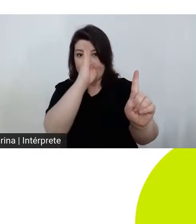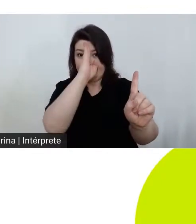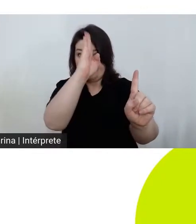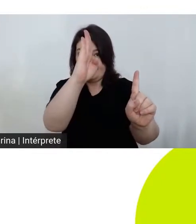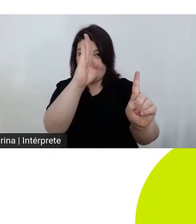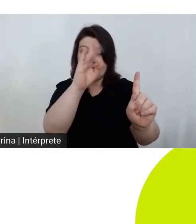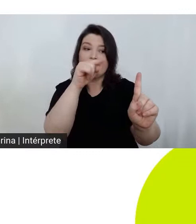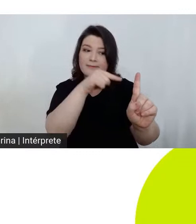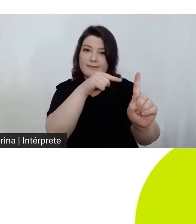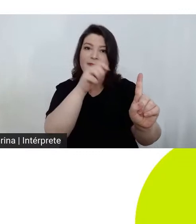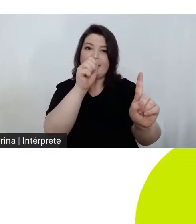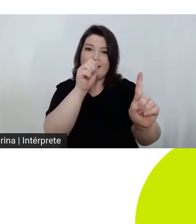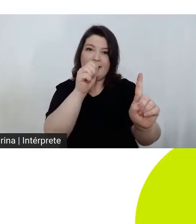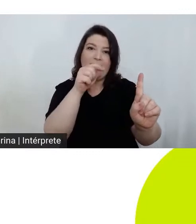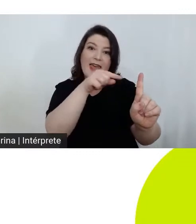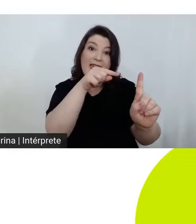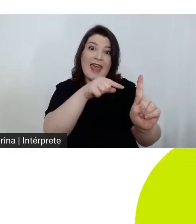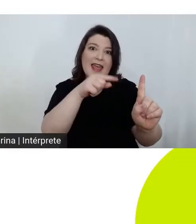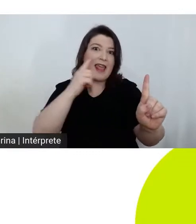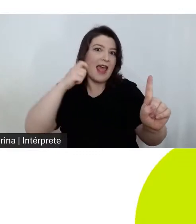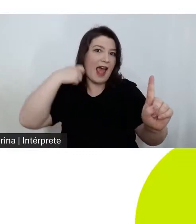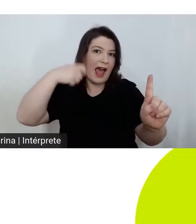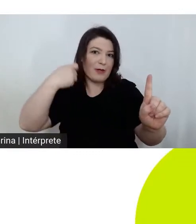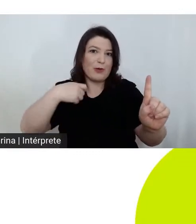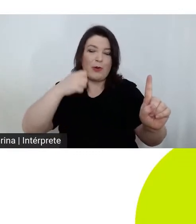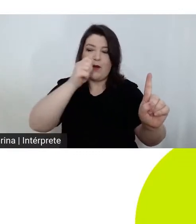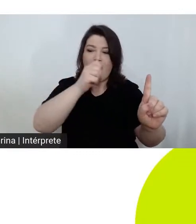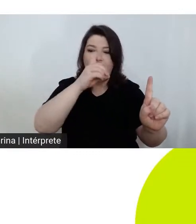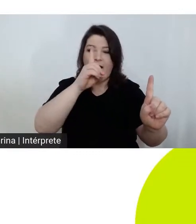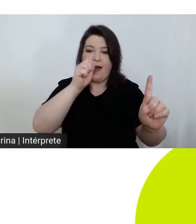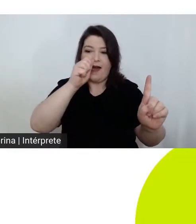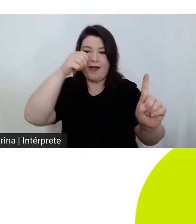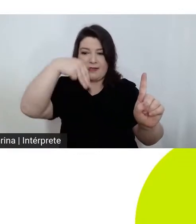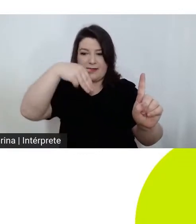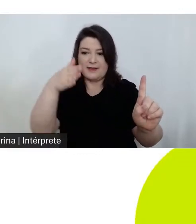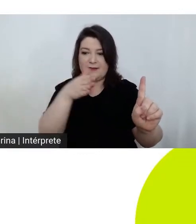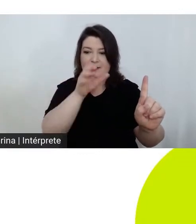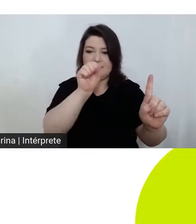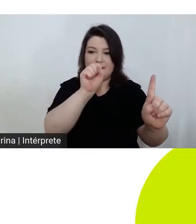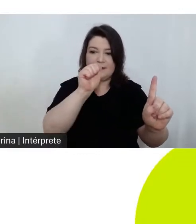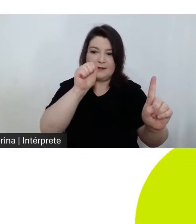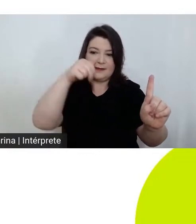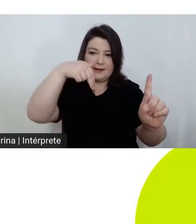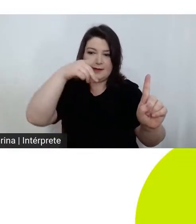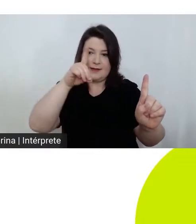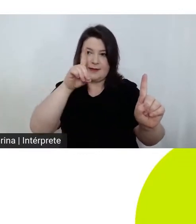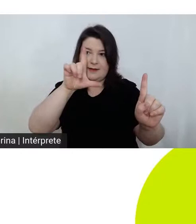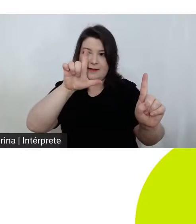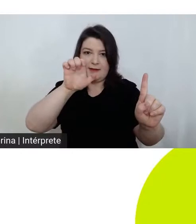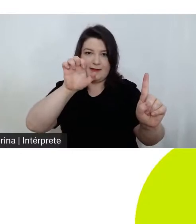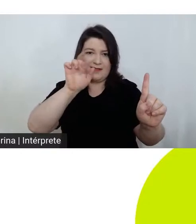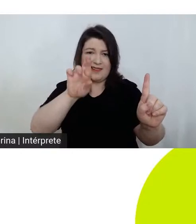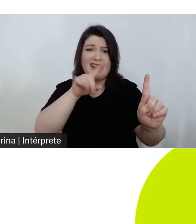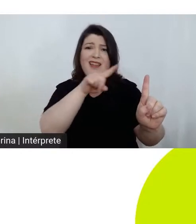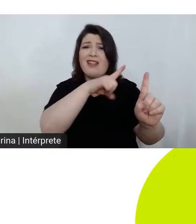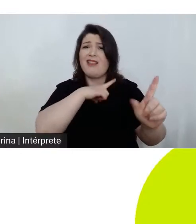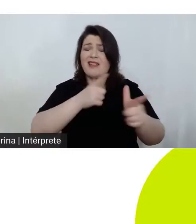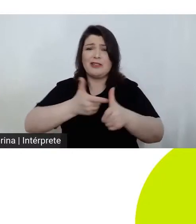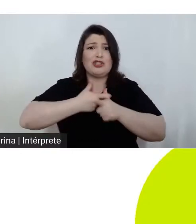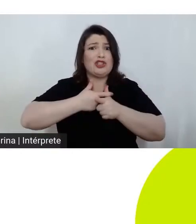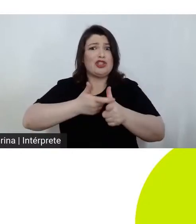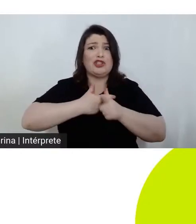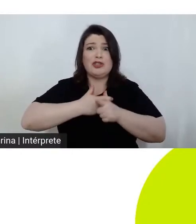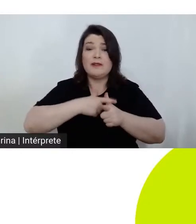Ratner, que é interpretado brilhantemente pelo Adam Sandler. Ele é um homem endividado, dono de uma